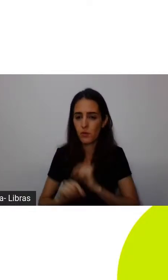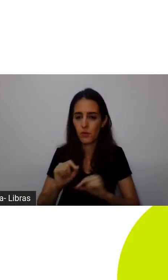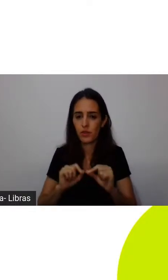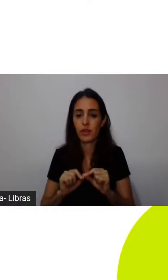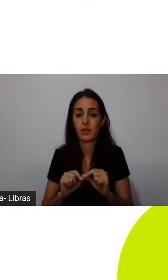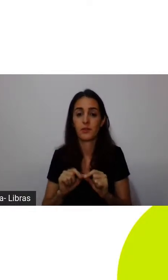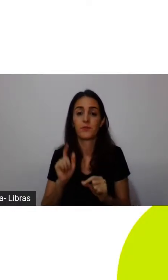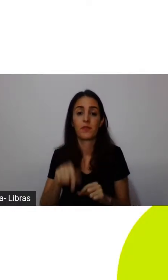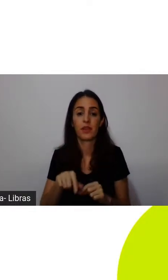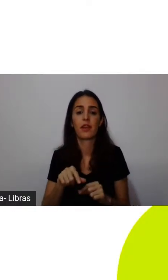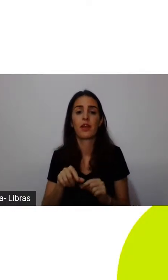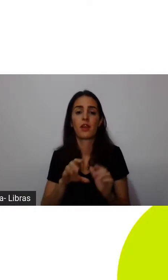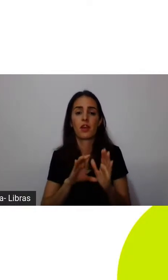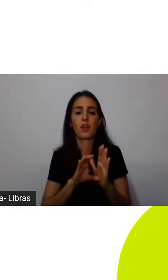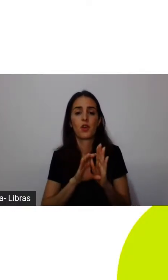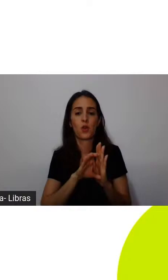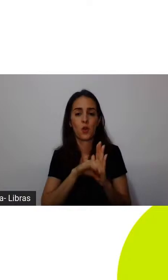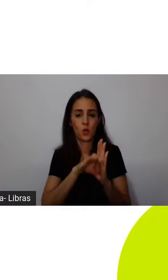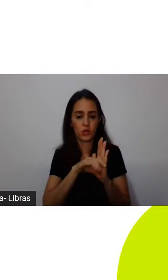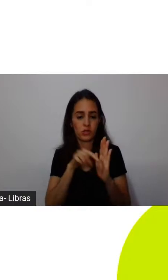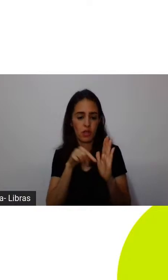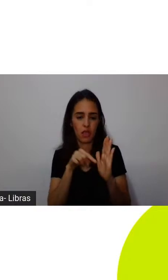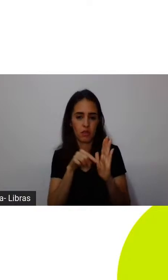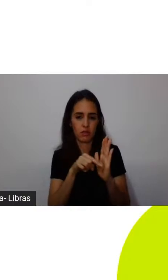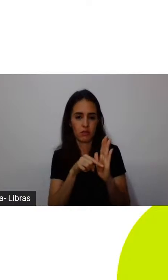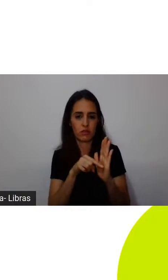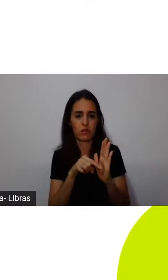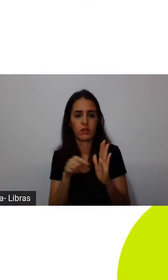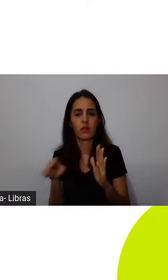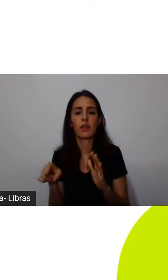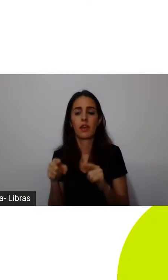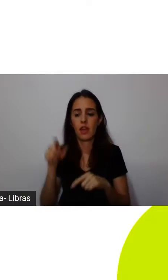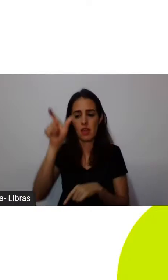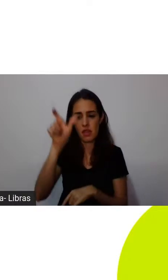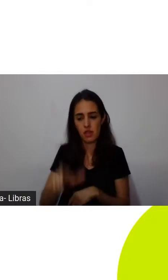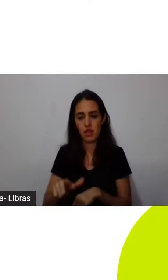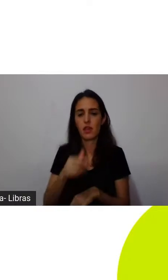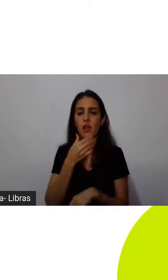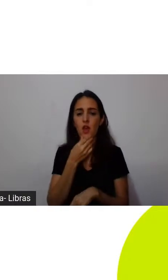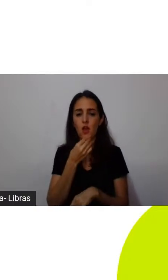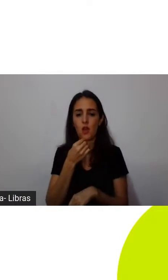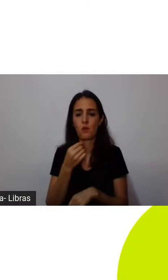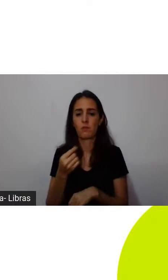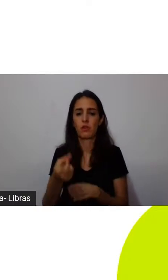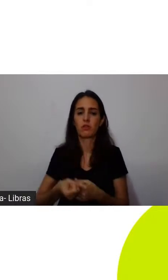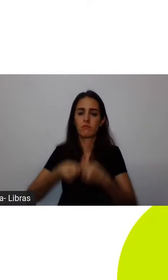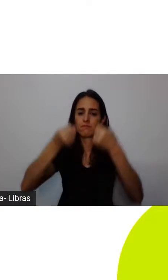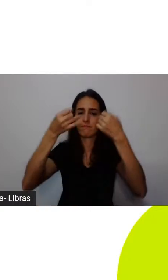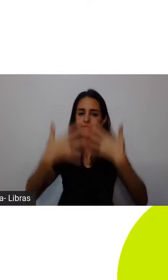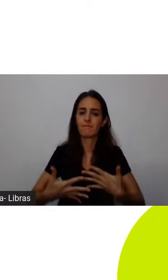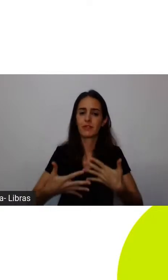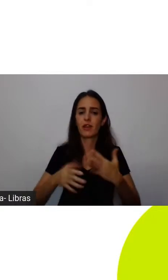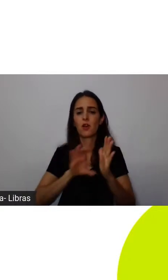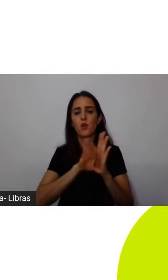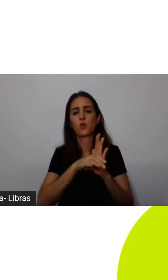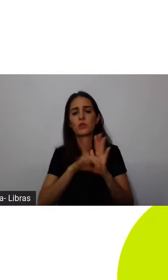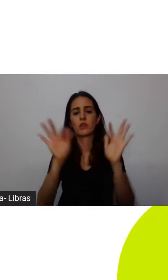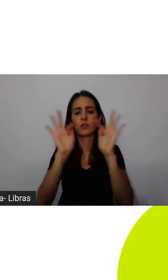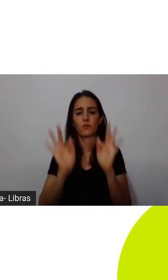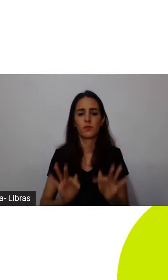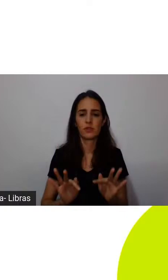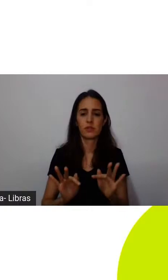redefinição, esse turning point em o protagonista redefine o que importa para ele. E ele